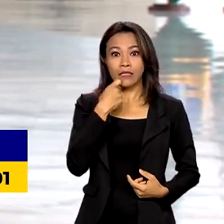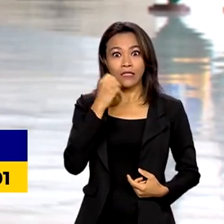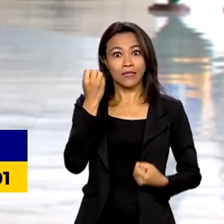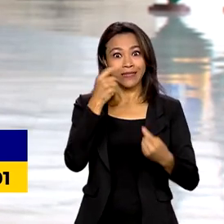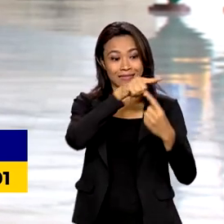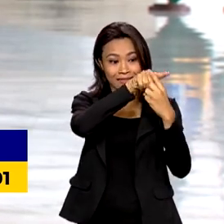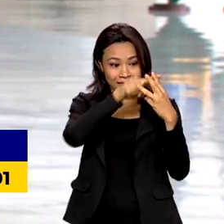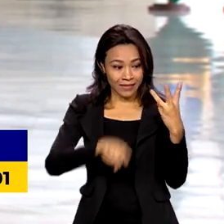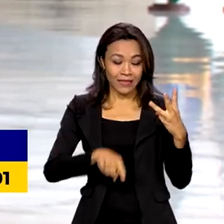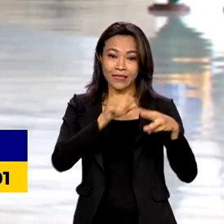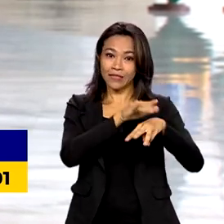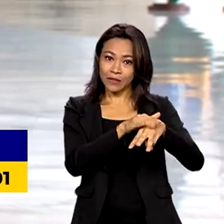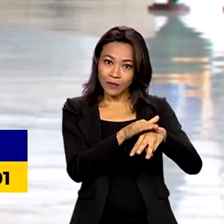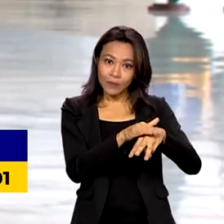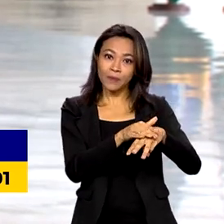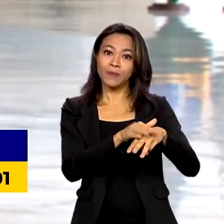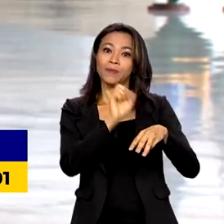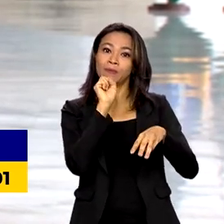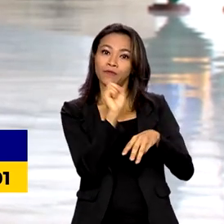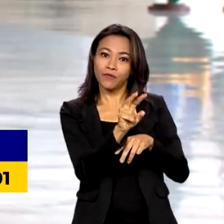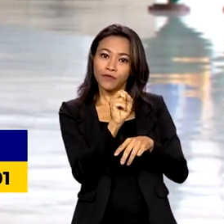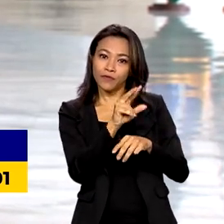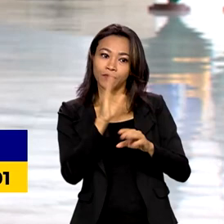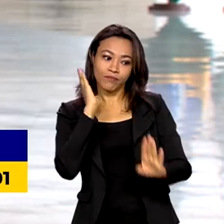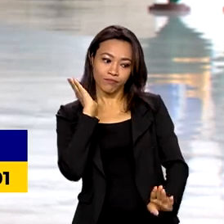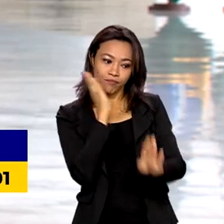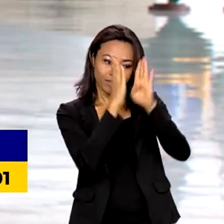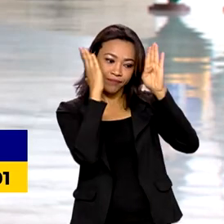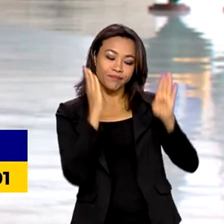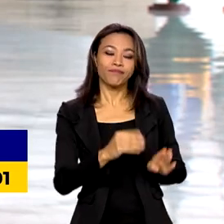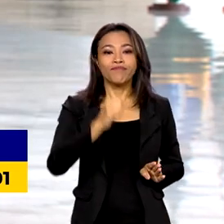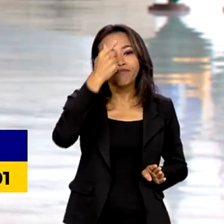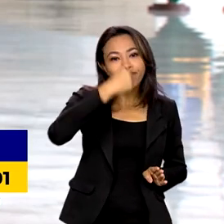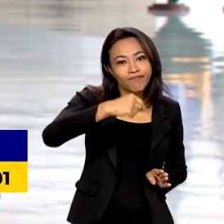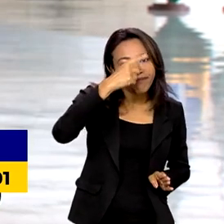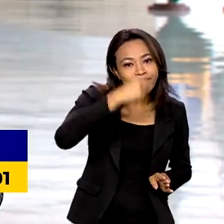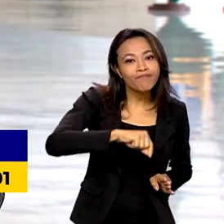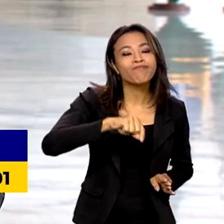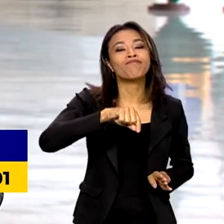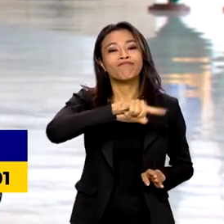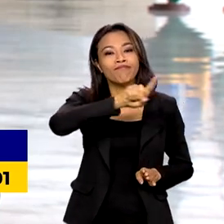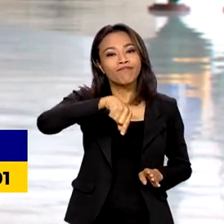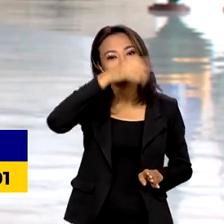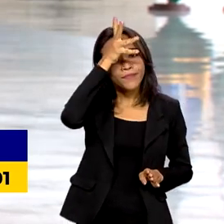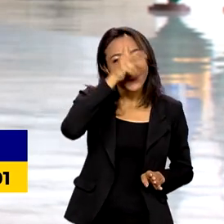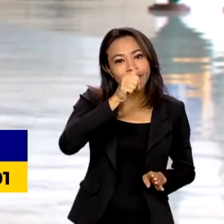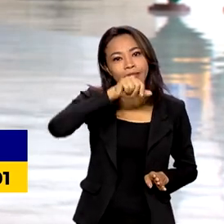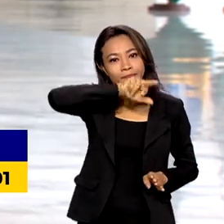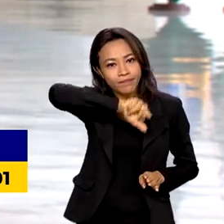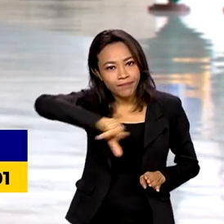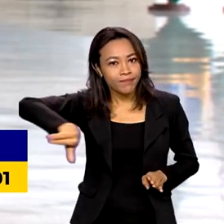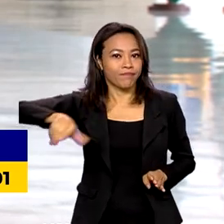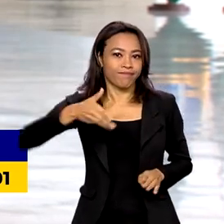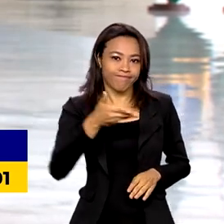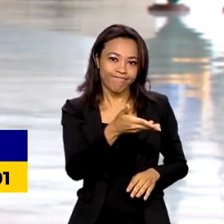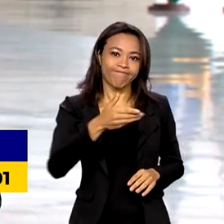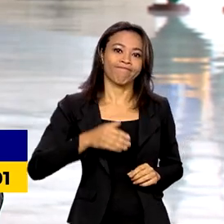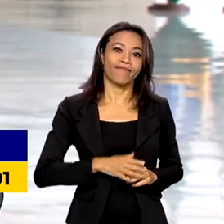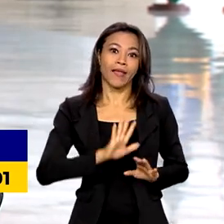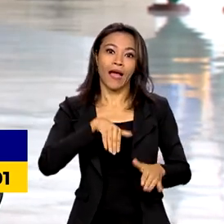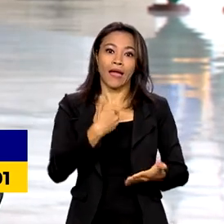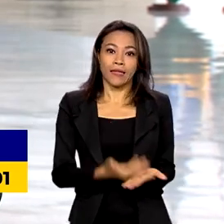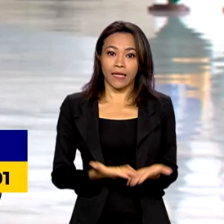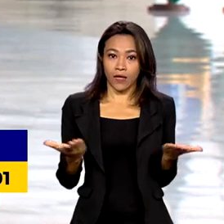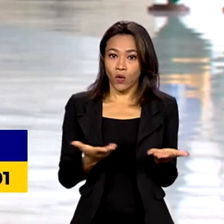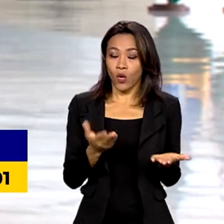contaminação pelo vírus da influência aviária, o H5N1, em aves silvestres. Até o momento são